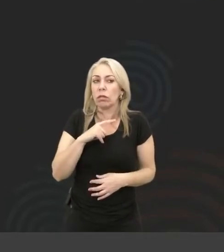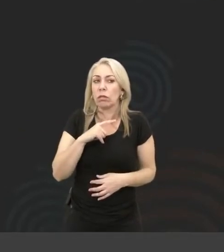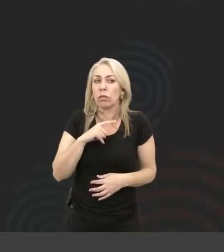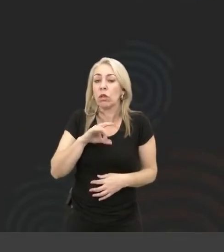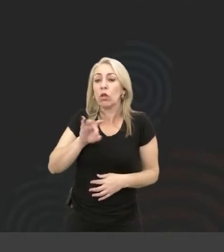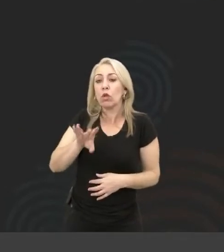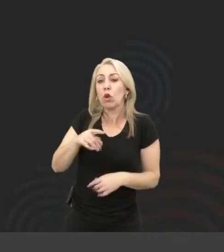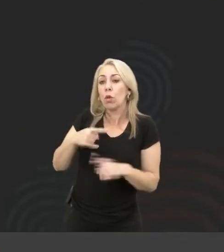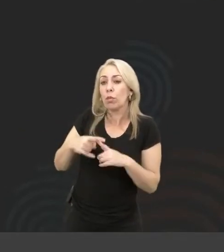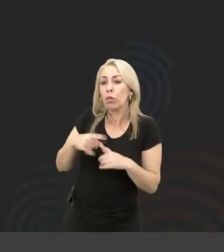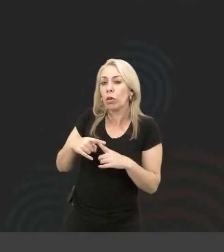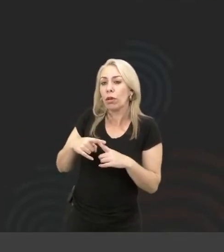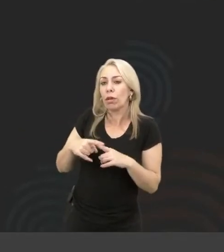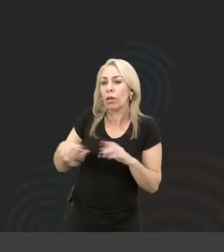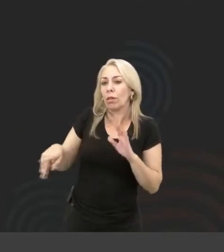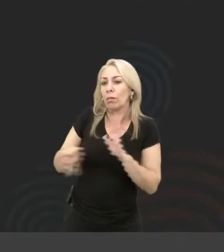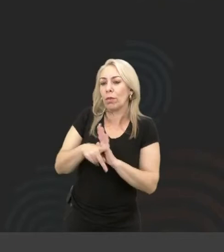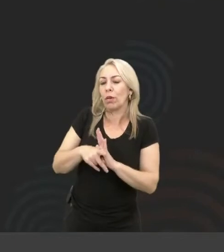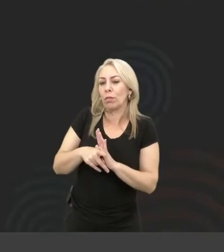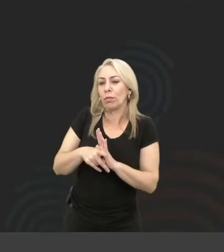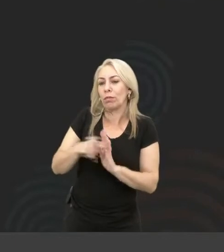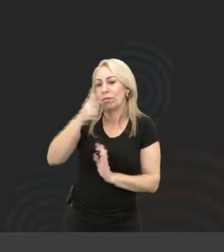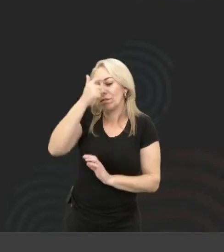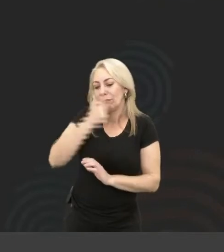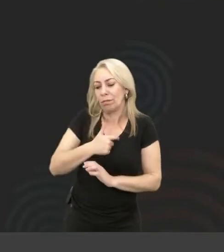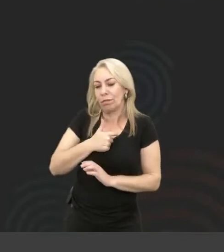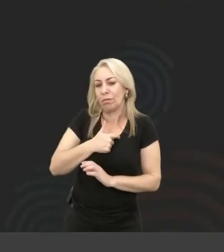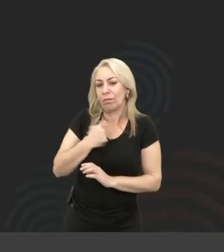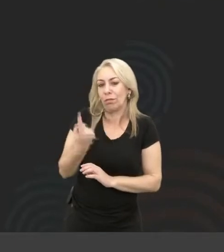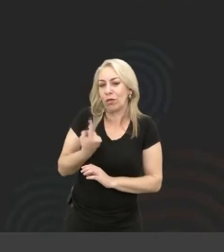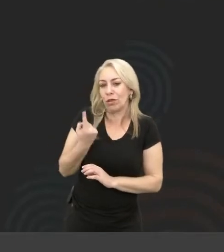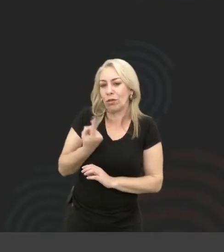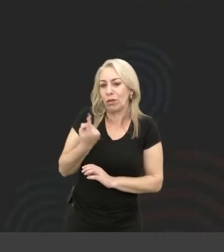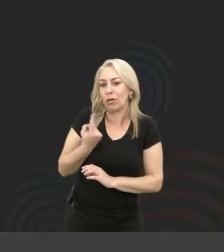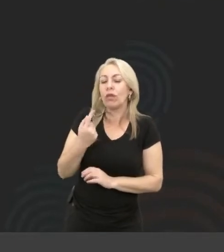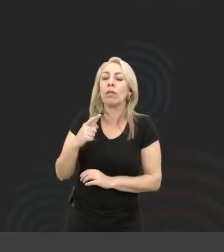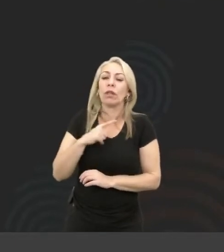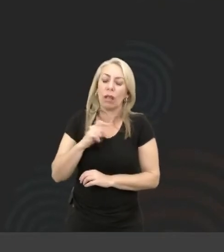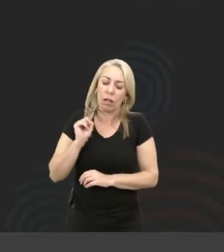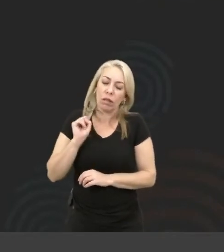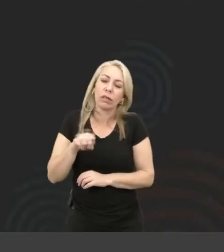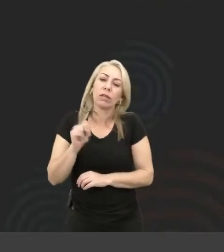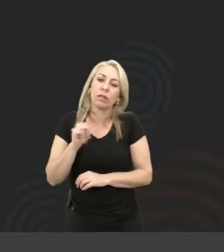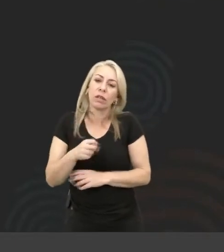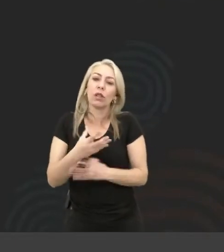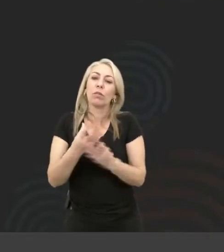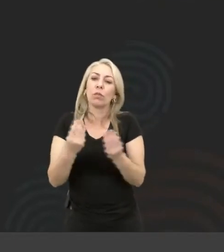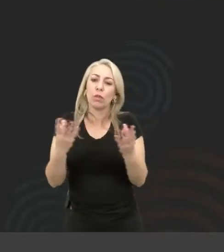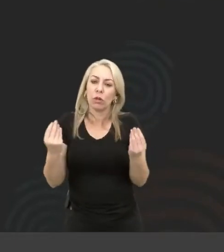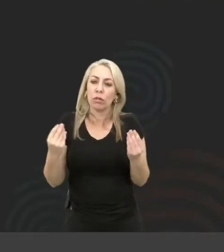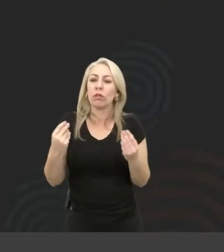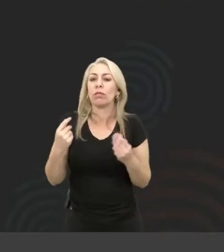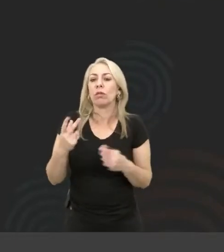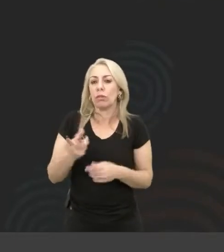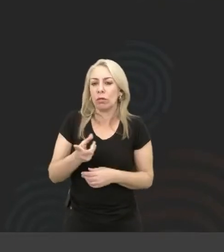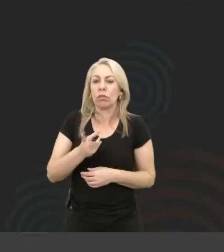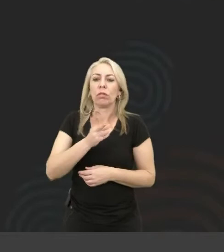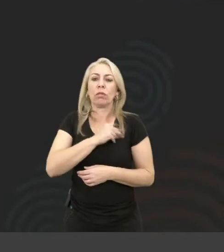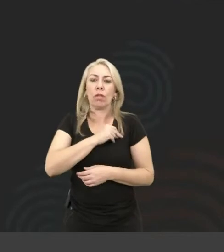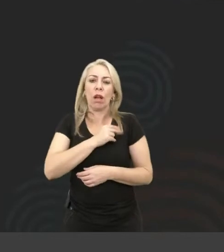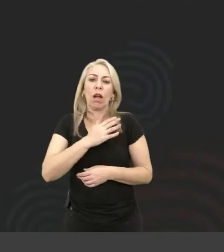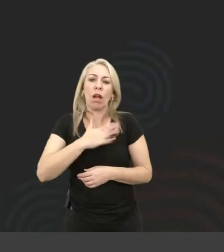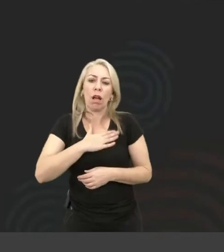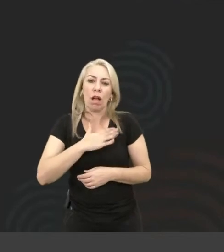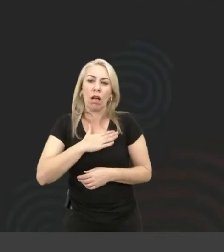somente por mérito meu. E tem, sim, muito mérito meu na